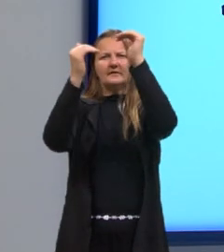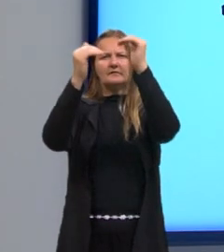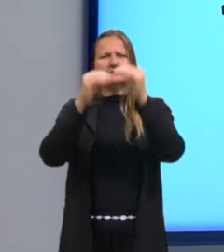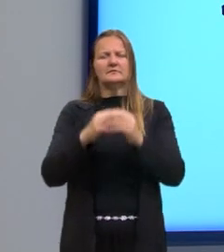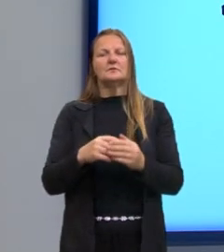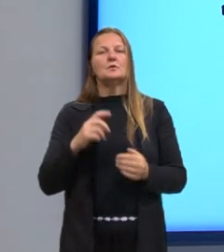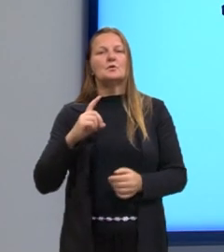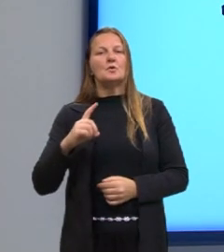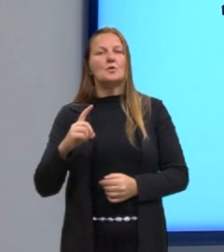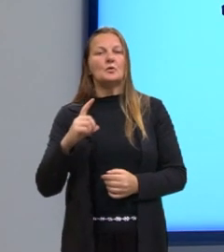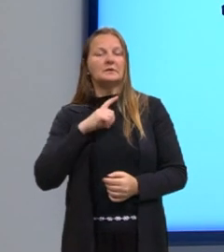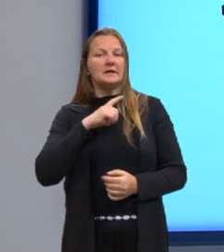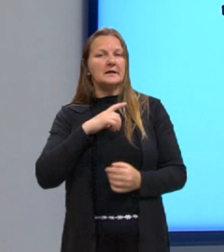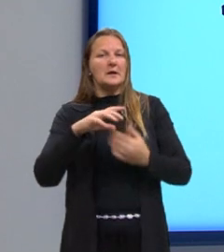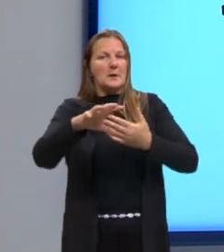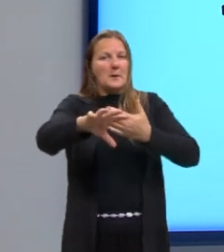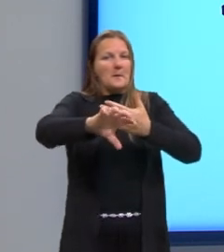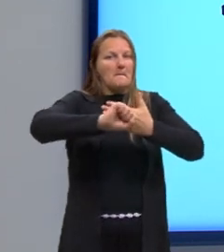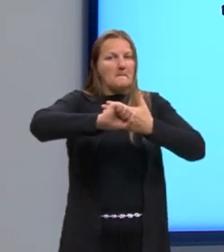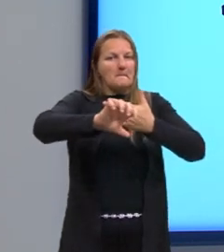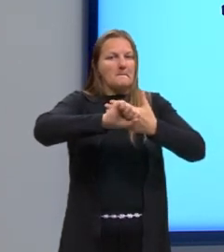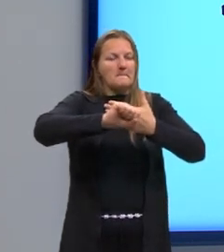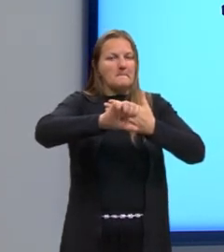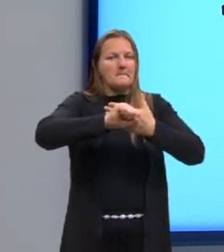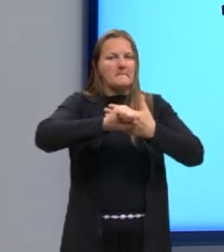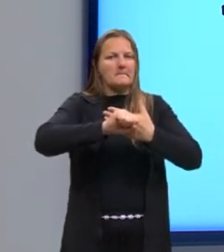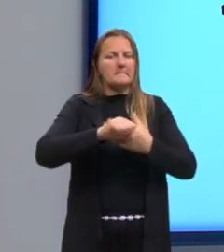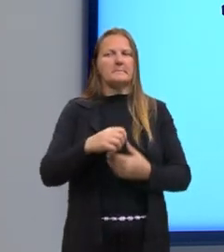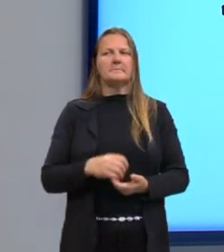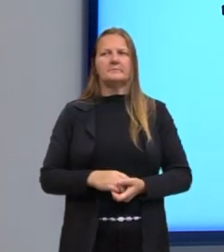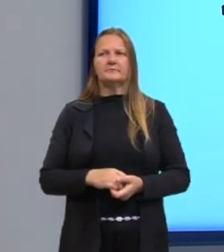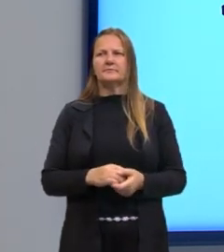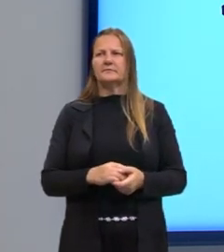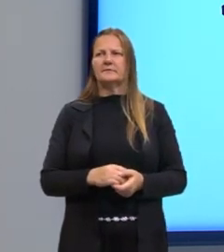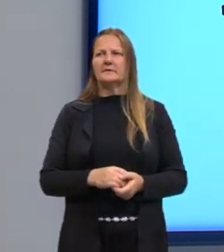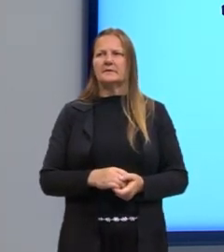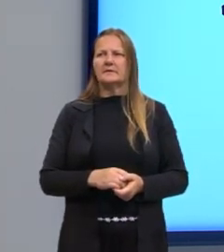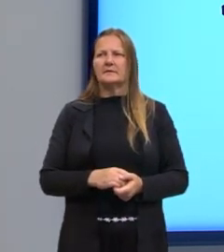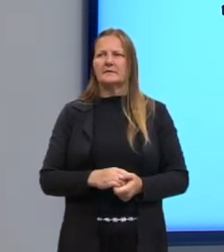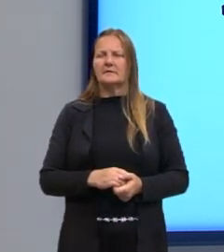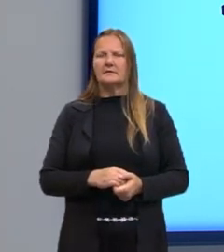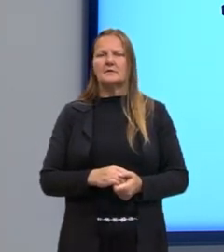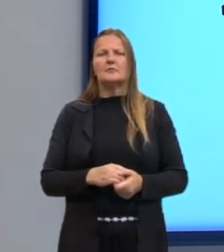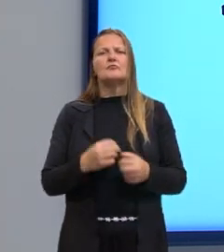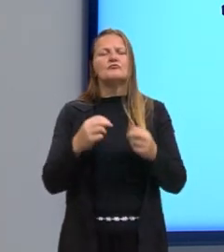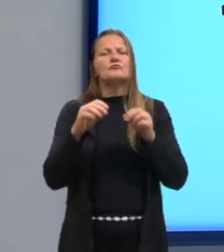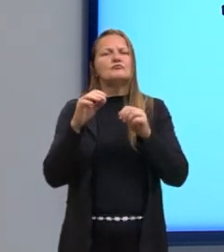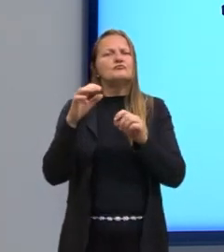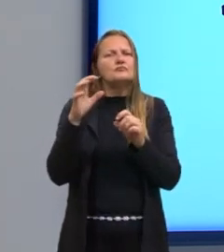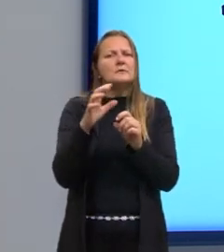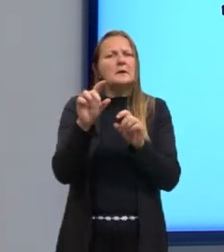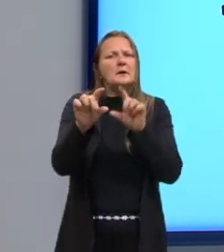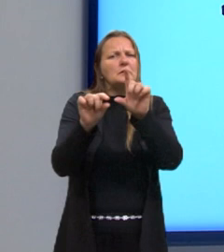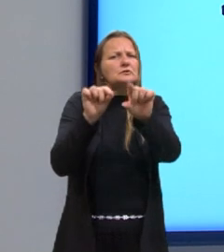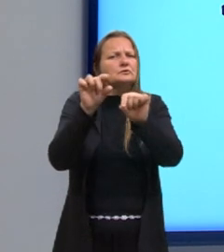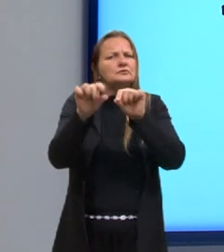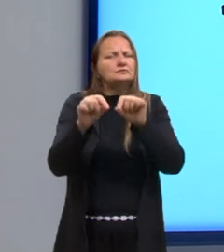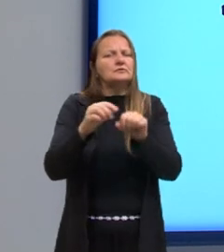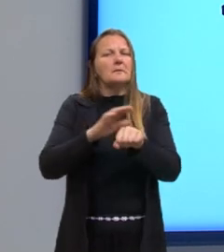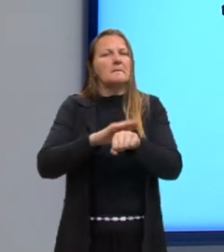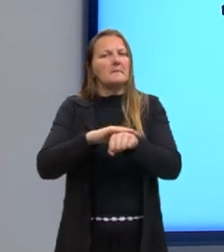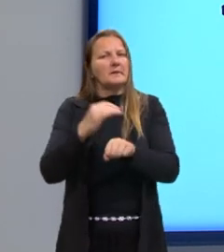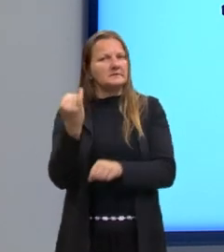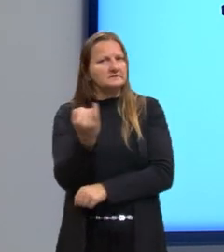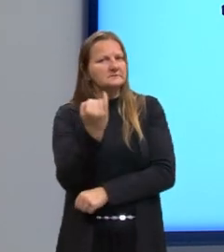parasita hospedeiro, que quer dizer lá a questão, as pressões seletivas favorecem hospedeiros mais resistentes